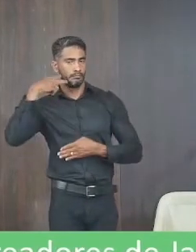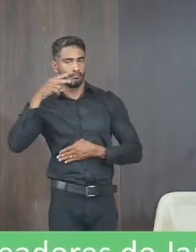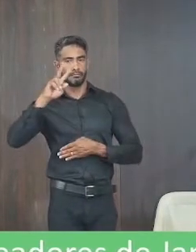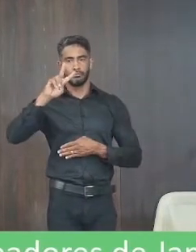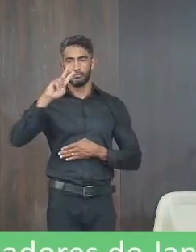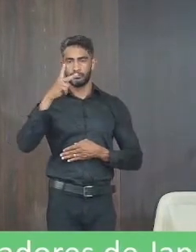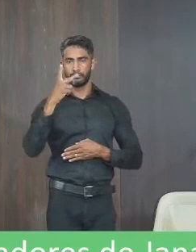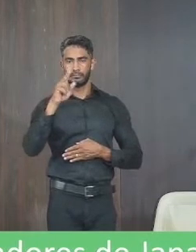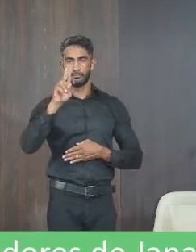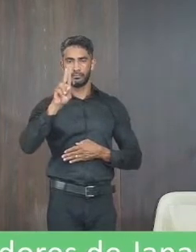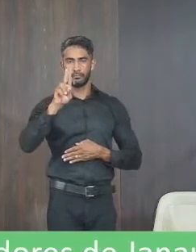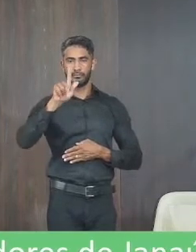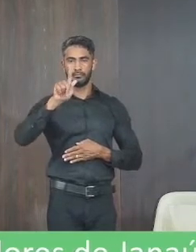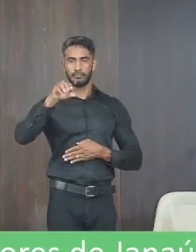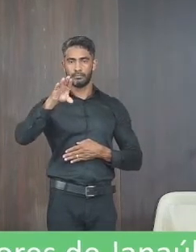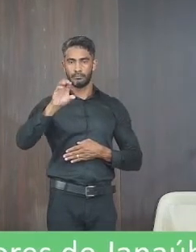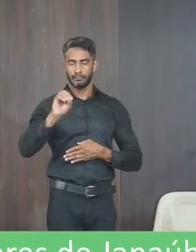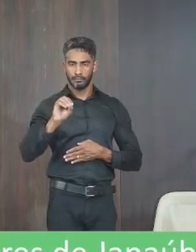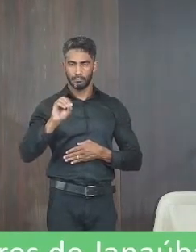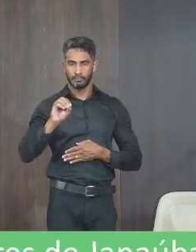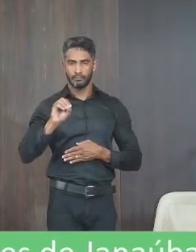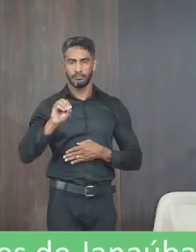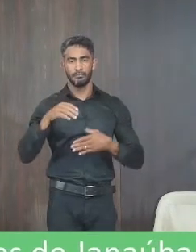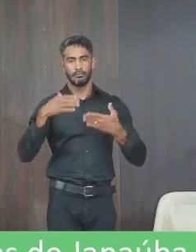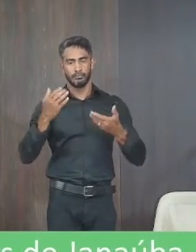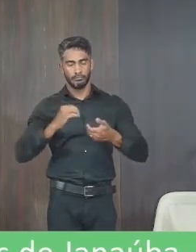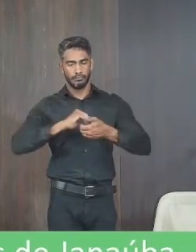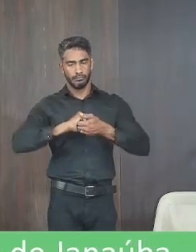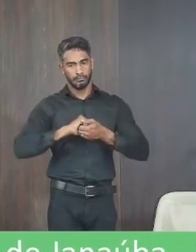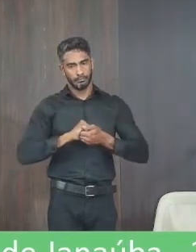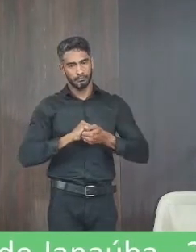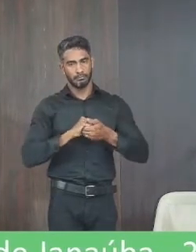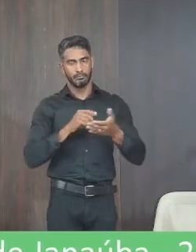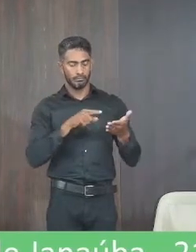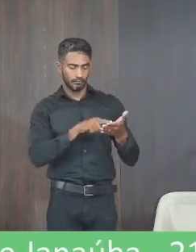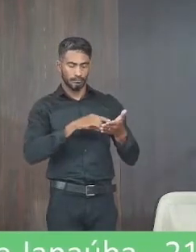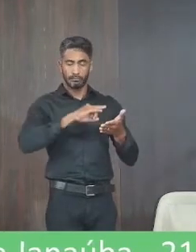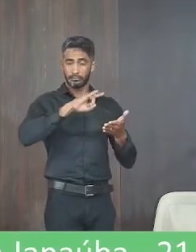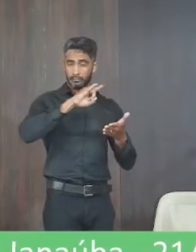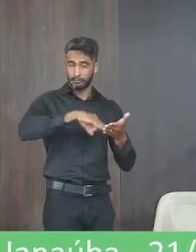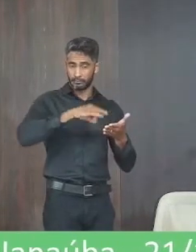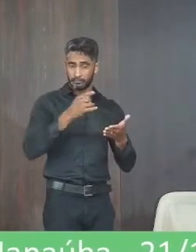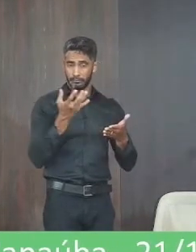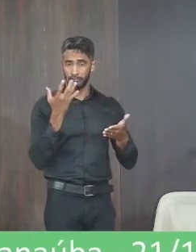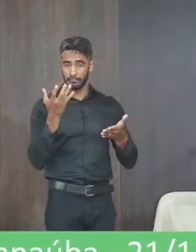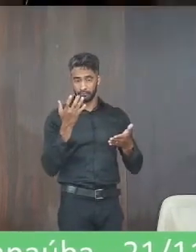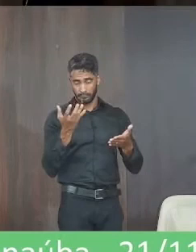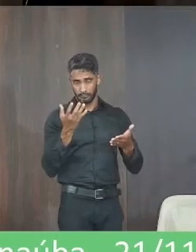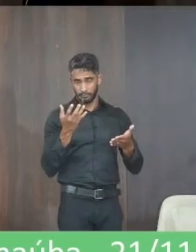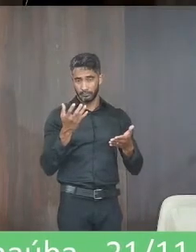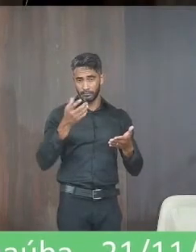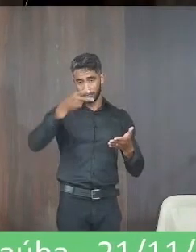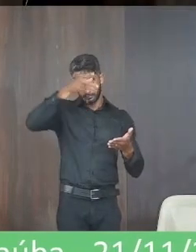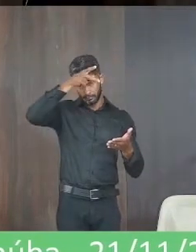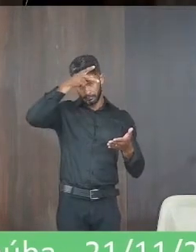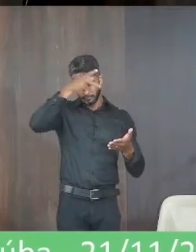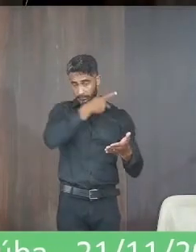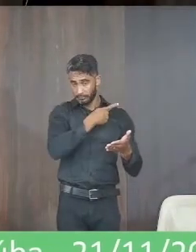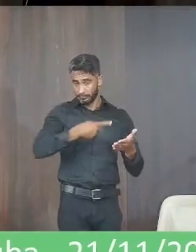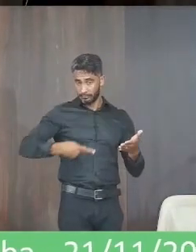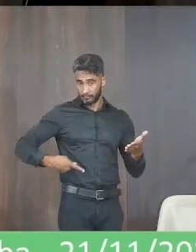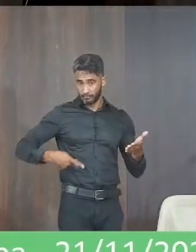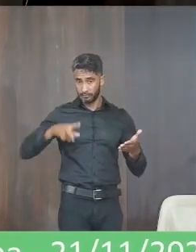Leonardo Dias Caires concordiais cumprimentos sirvam do presente instrumento para requerer o excelentíssimo senhor presidente